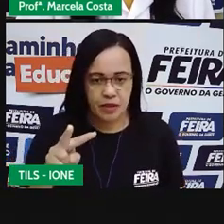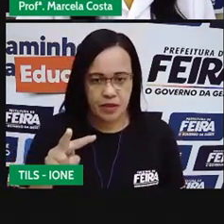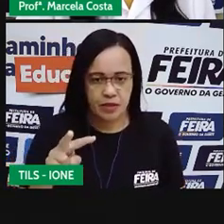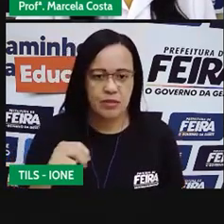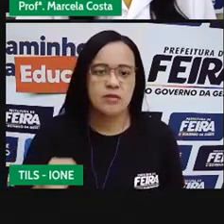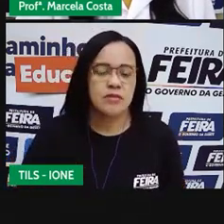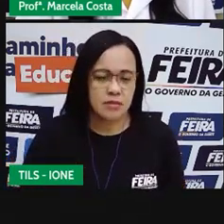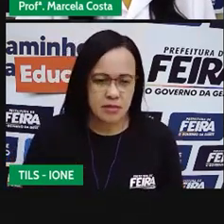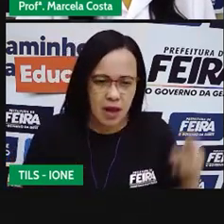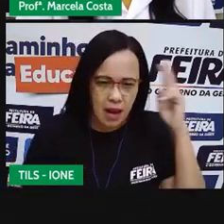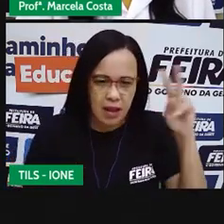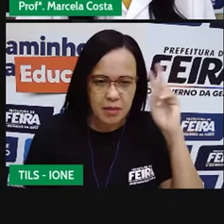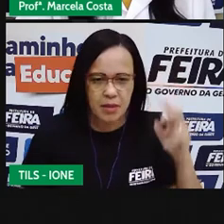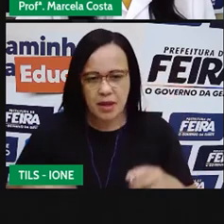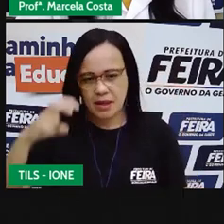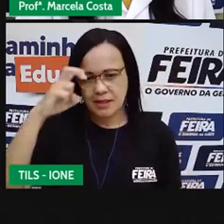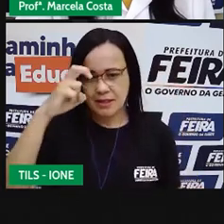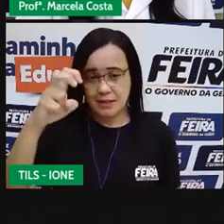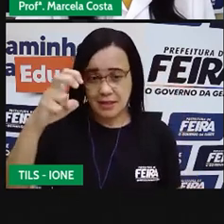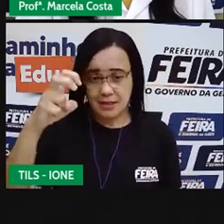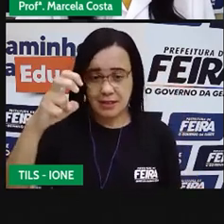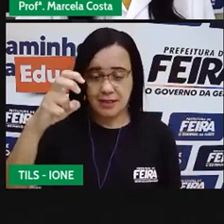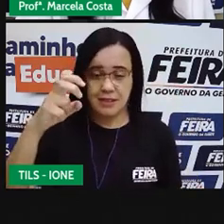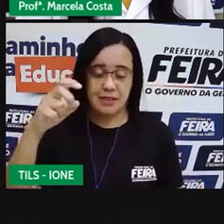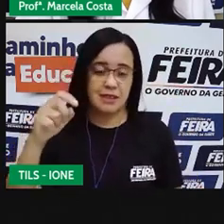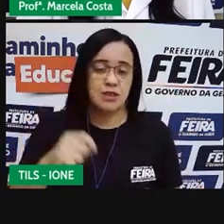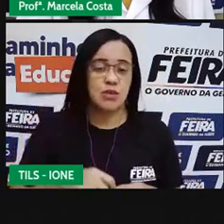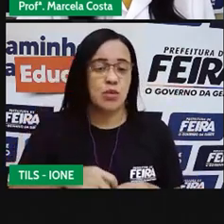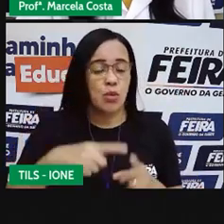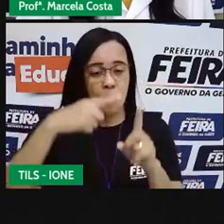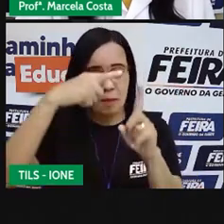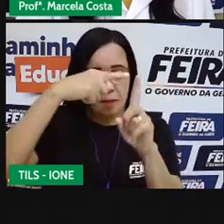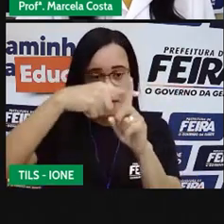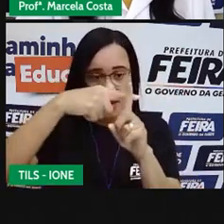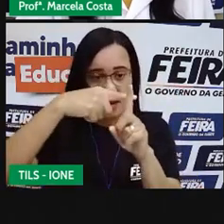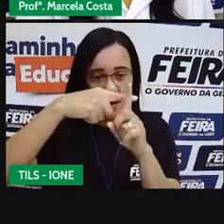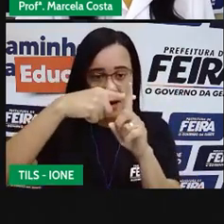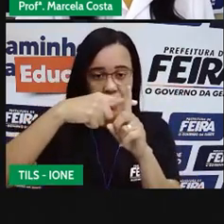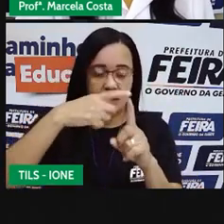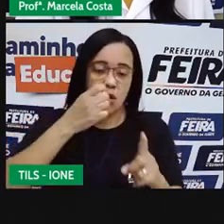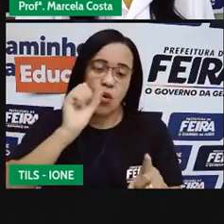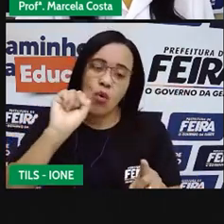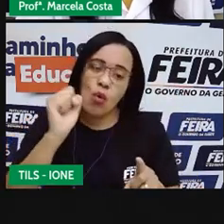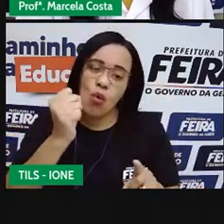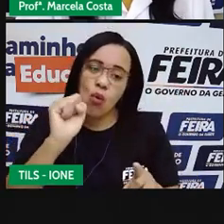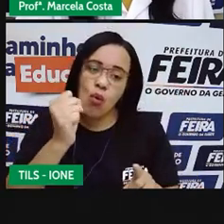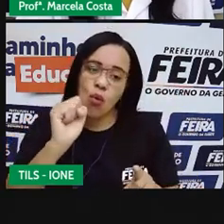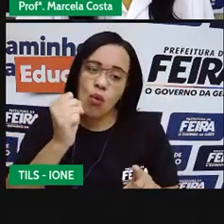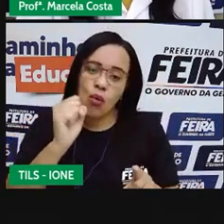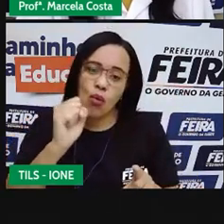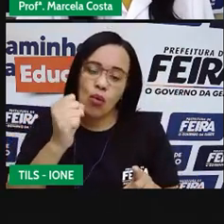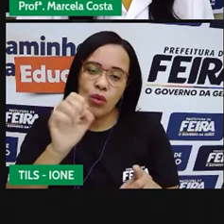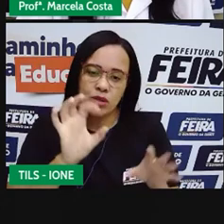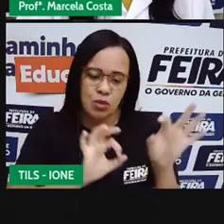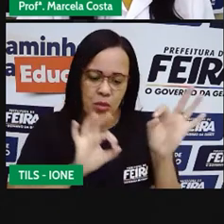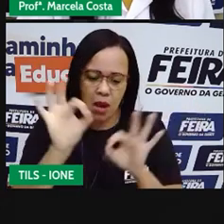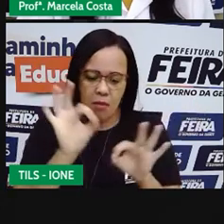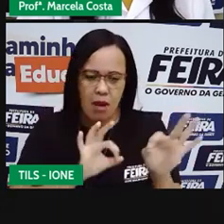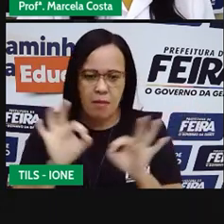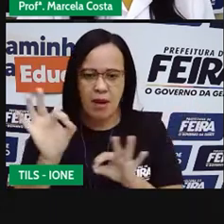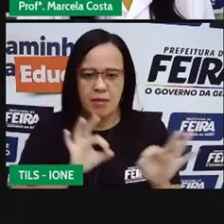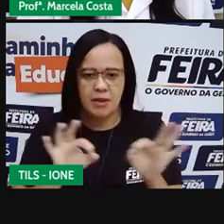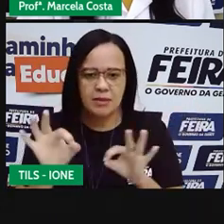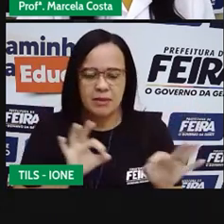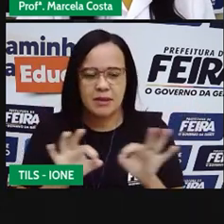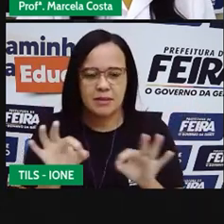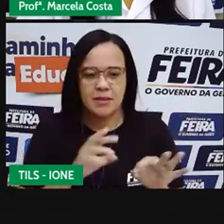vou colocar aqui o símbolo da adição um traço embaixo pra organizar a nossa operação e tá